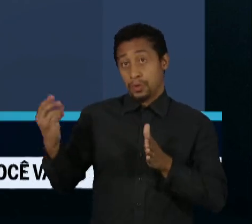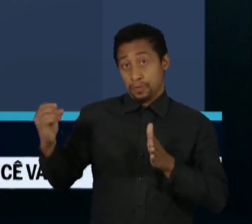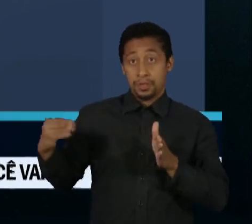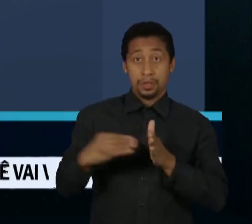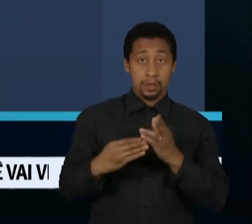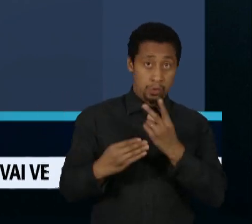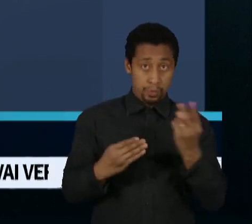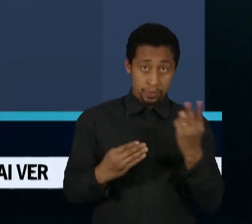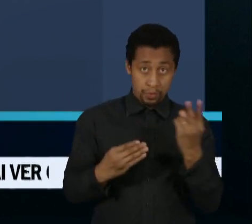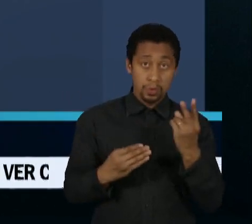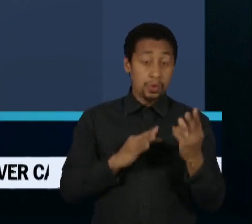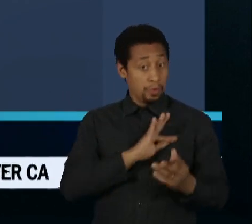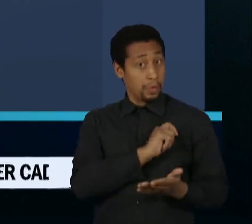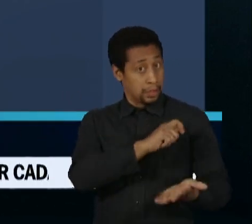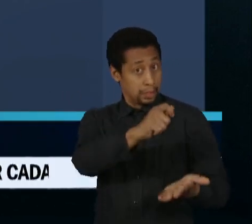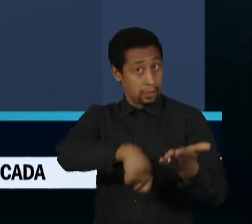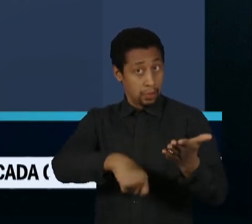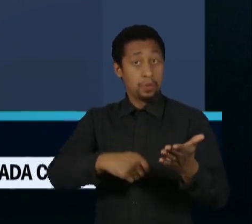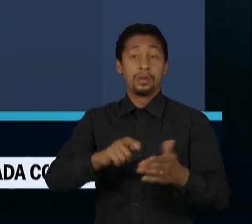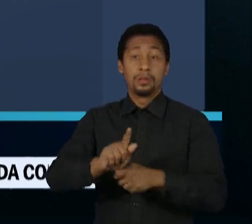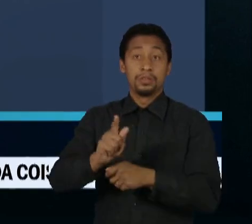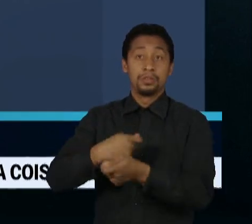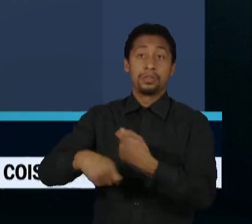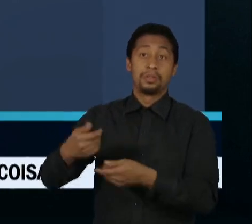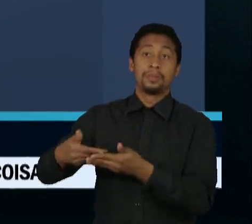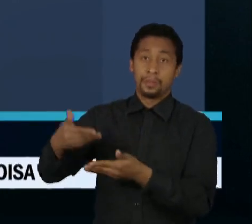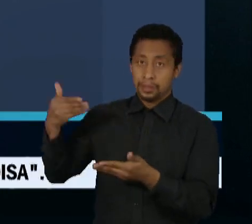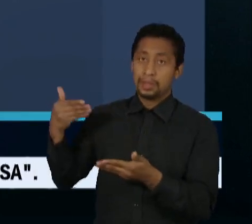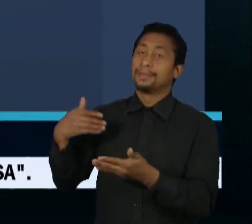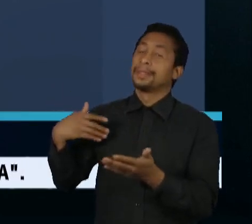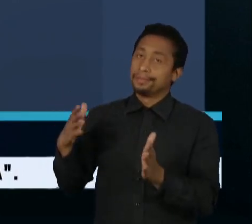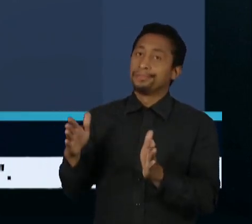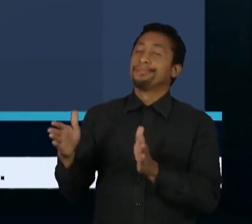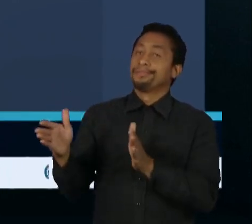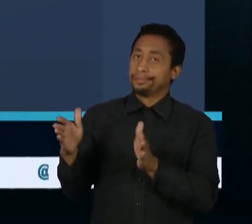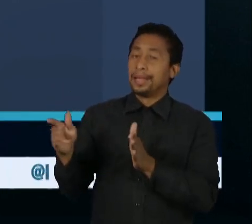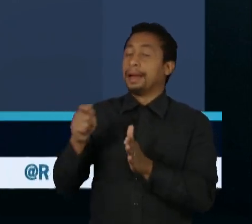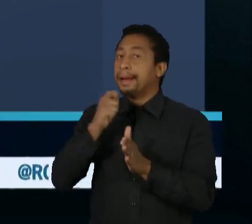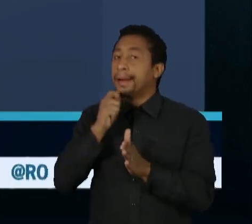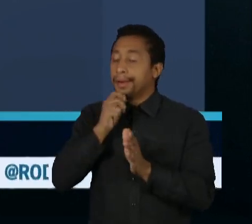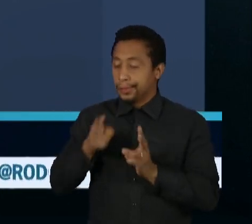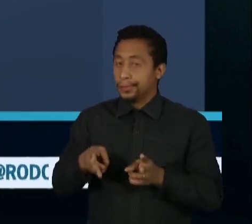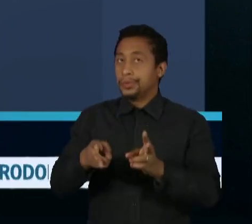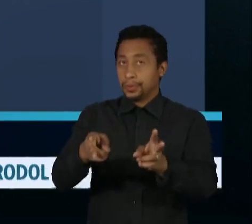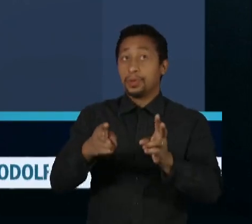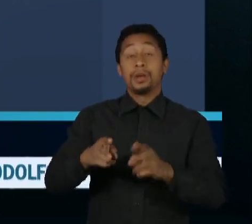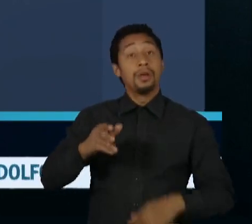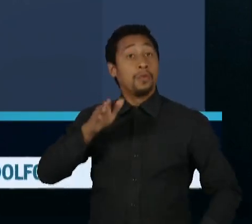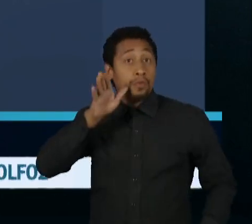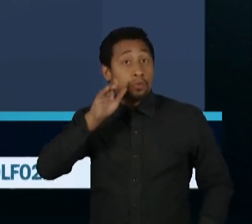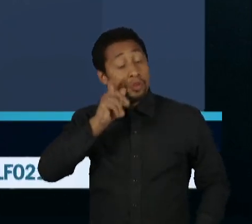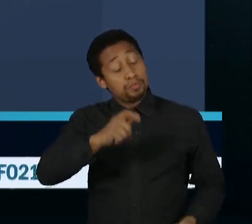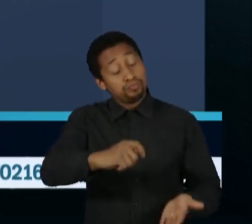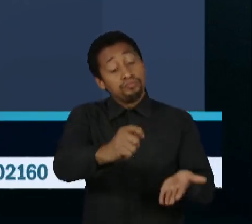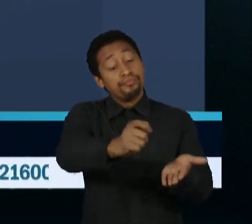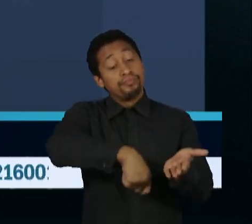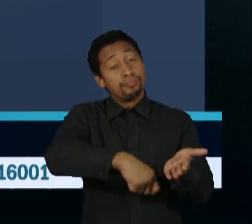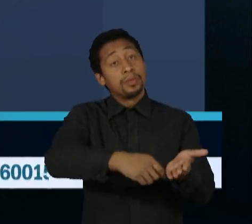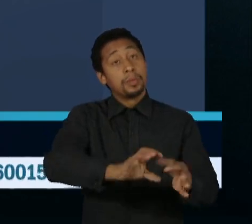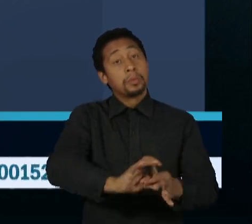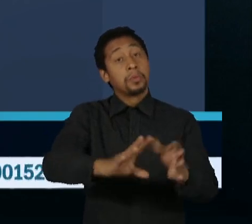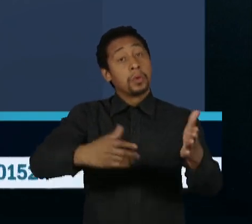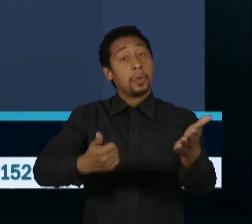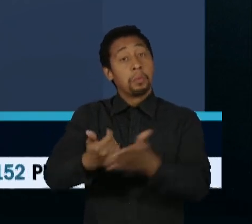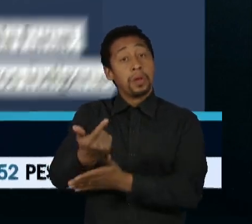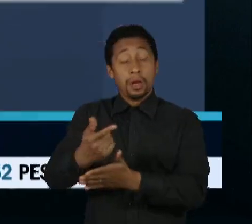durante a gestão passada. Parte deles ainda está em vigor. A funcionária que assinou o pedido de compra disse que seguia ordens de